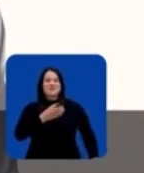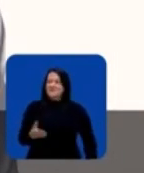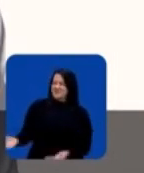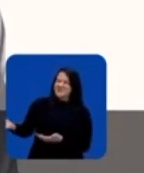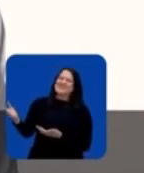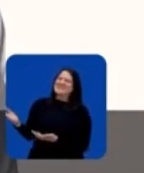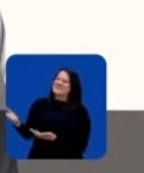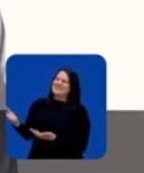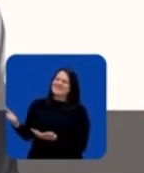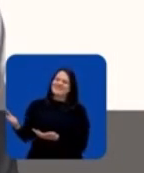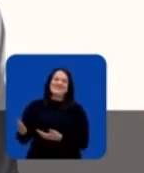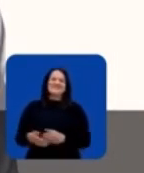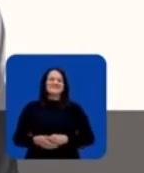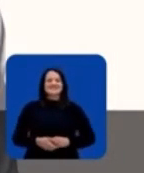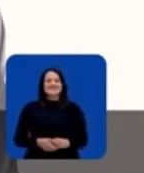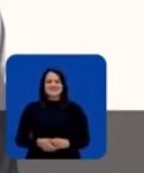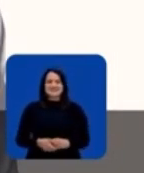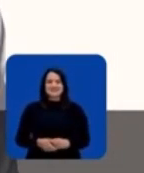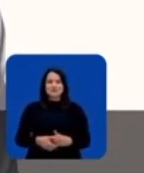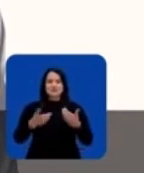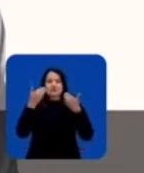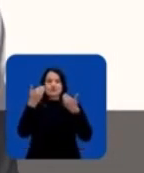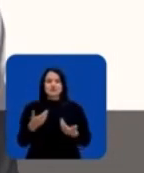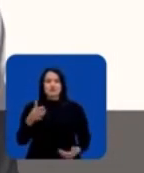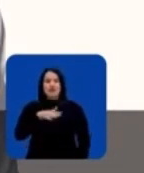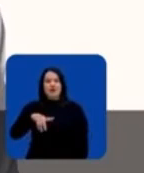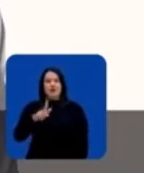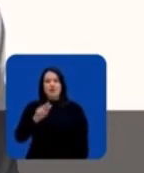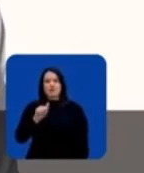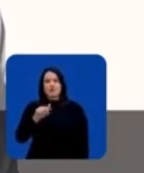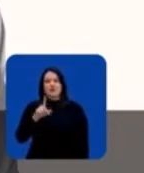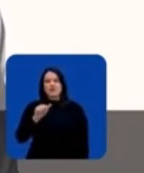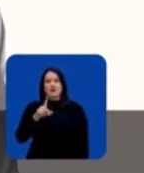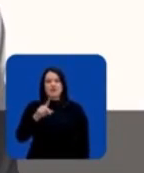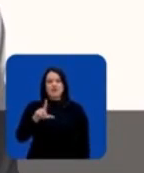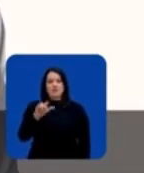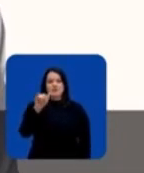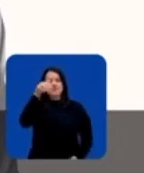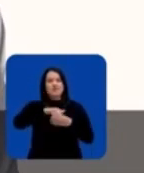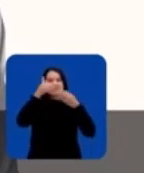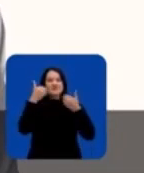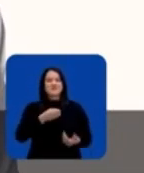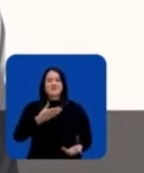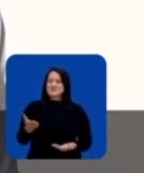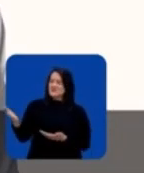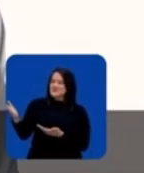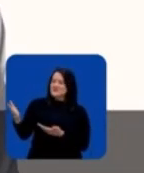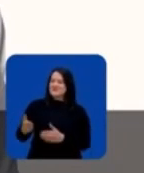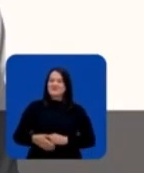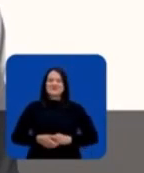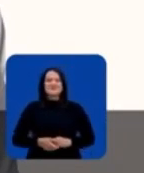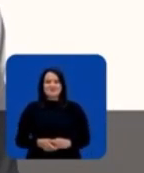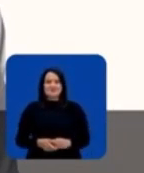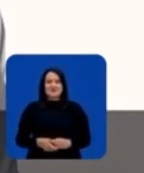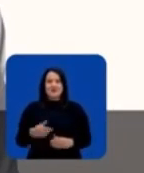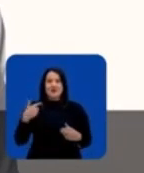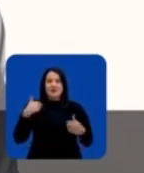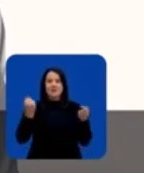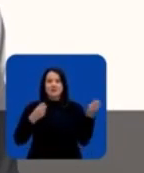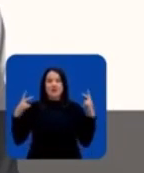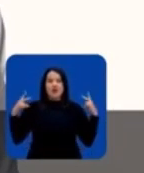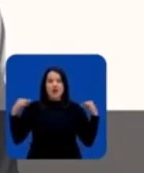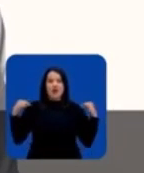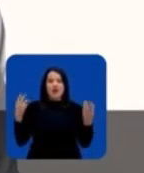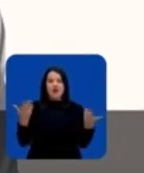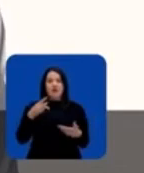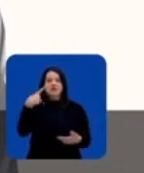-3, do Complexo Chapadão Adjacenciais. Sou Mônica Barreto, de Guadalupe. Conto com o seu voto. 90-3-4-2. Motorista de